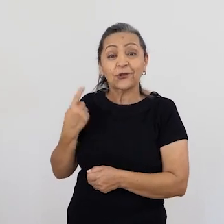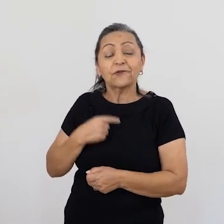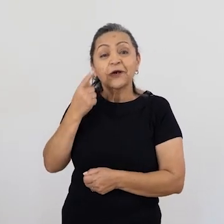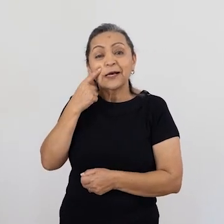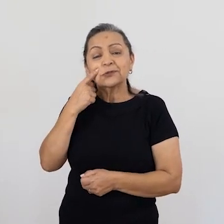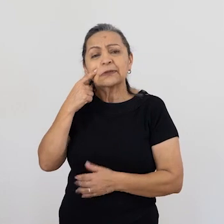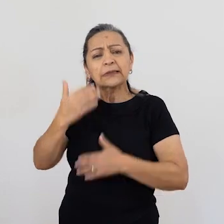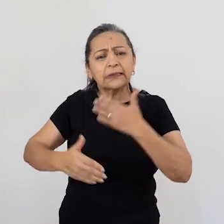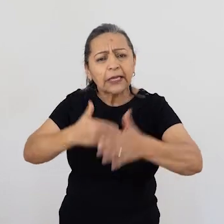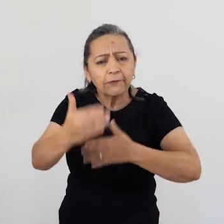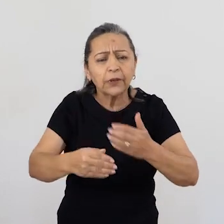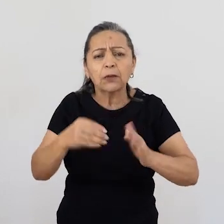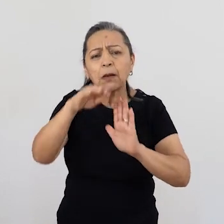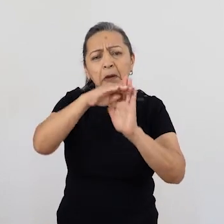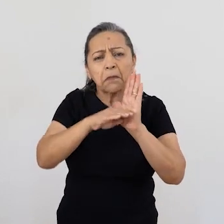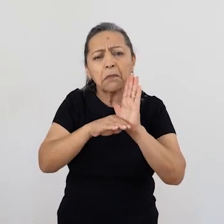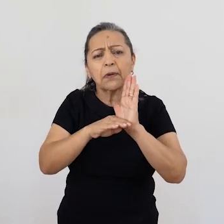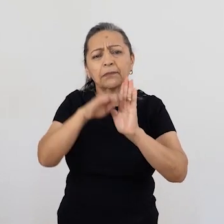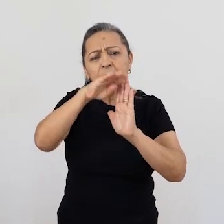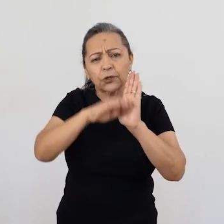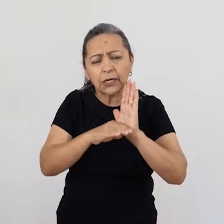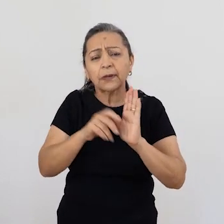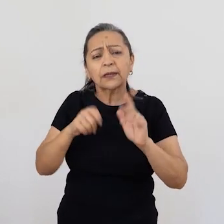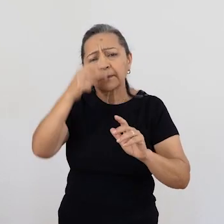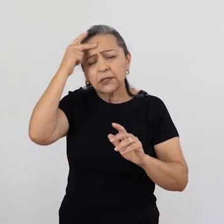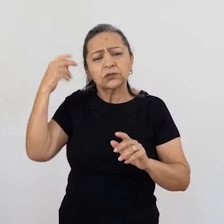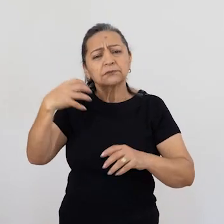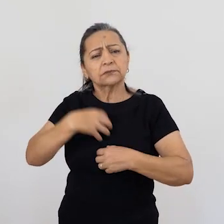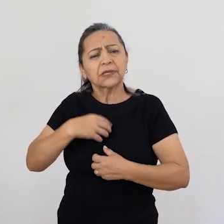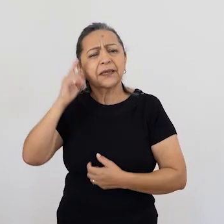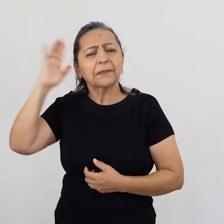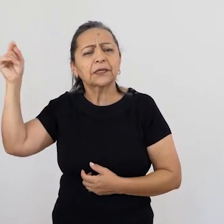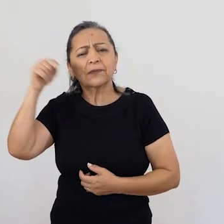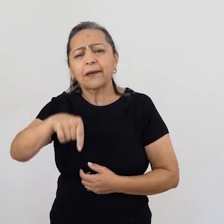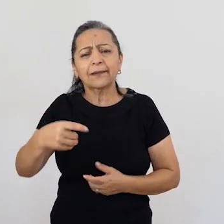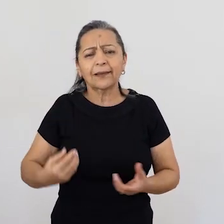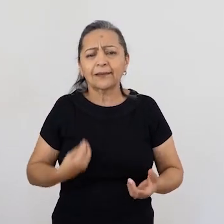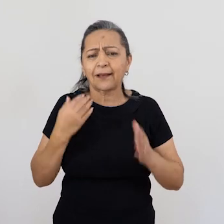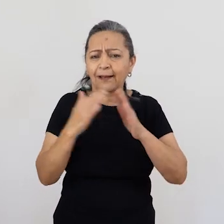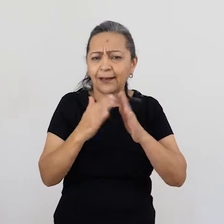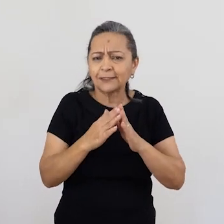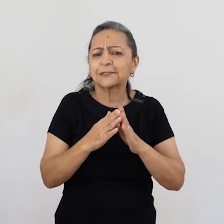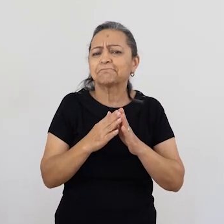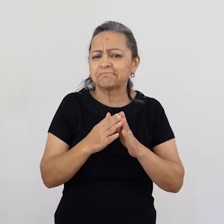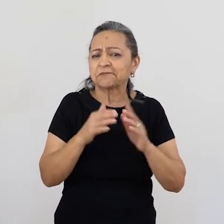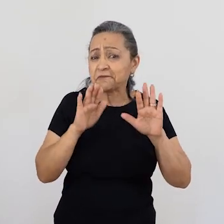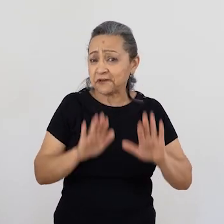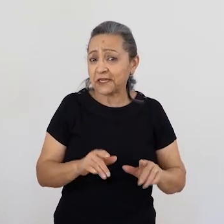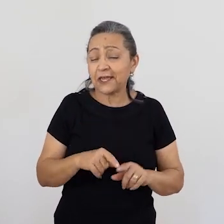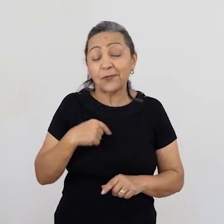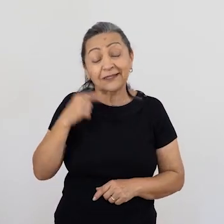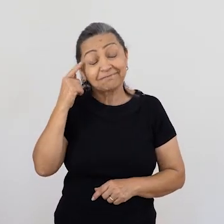vamos fazer. Nós vamos desenvolver um cronograma e que as pessoas ficam... Imagine você estar aqui nessa